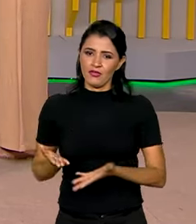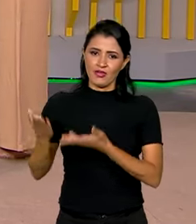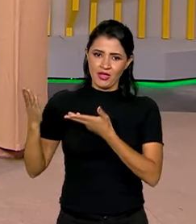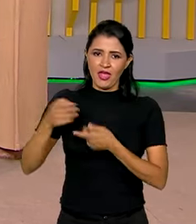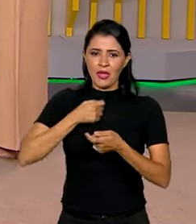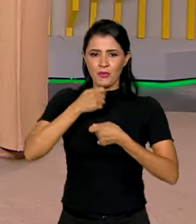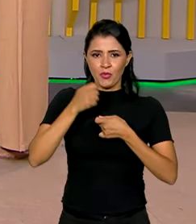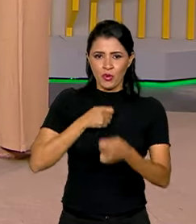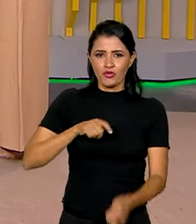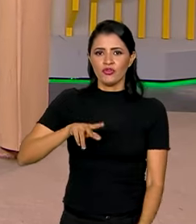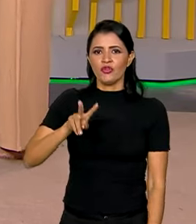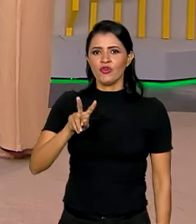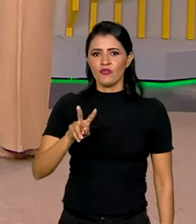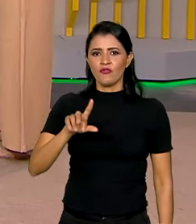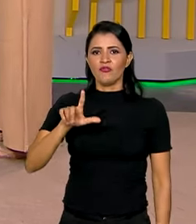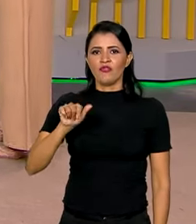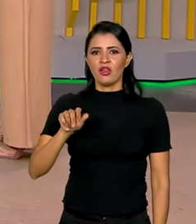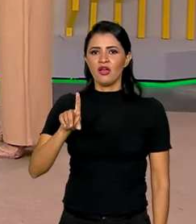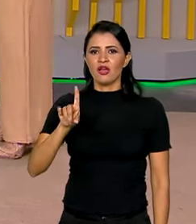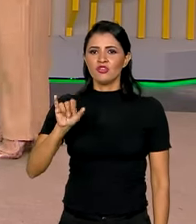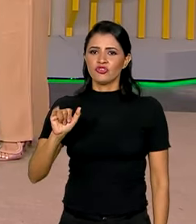Platonove. Boa noite, Vladimir.